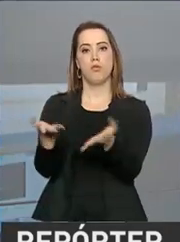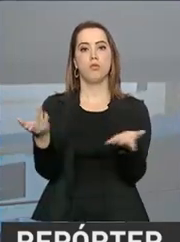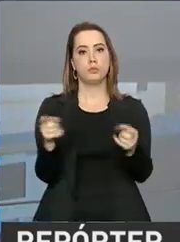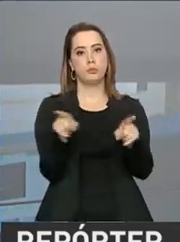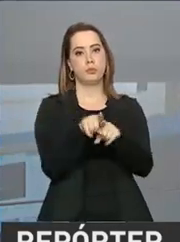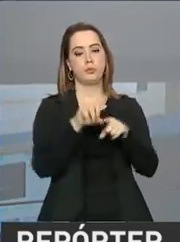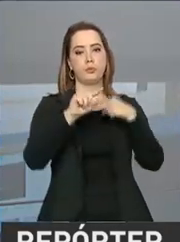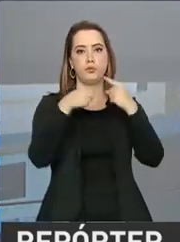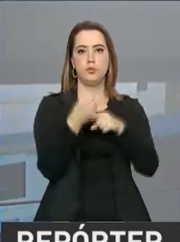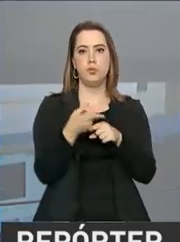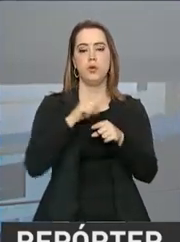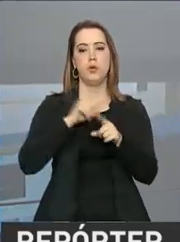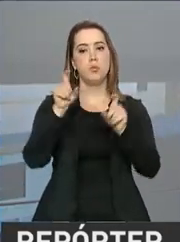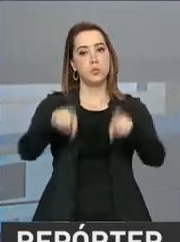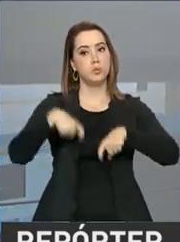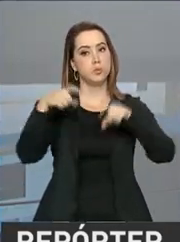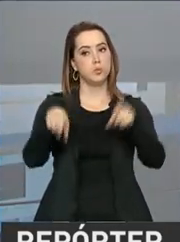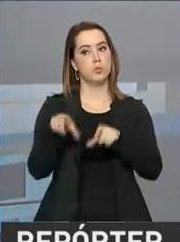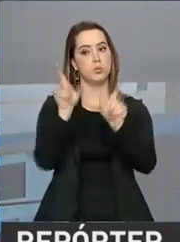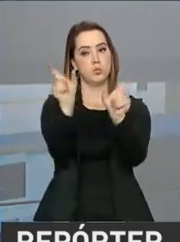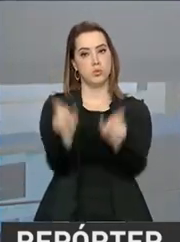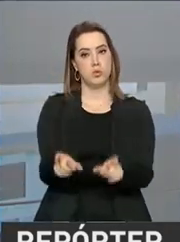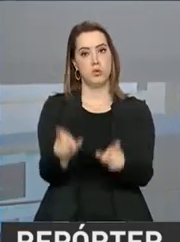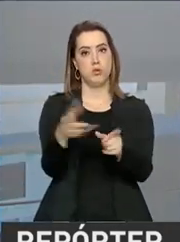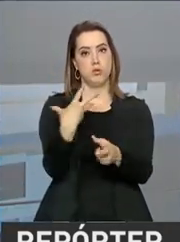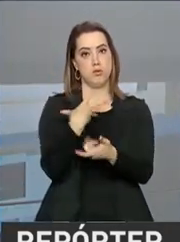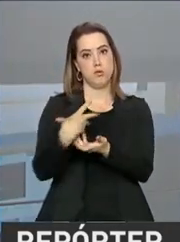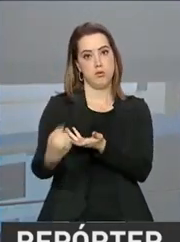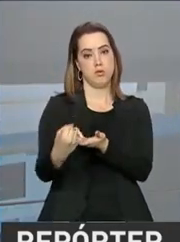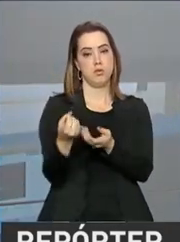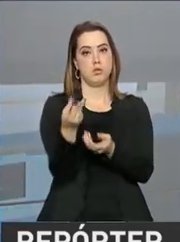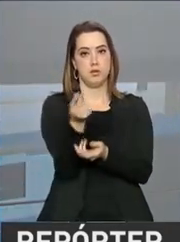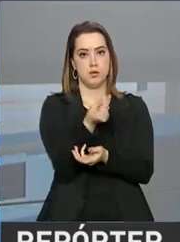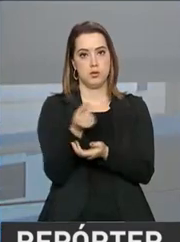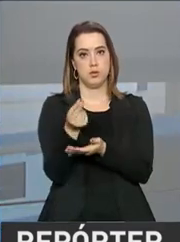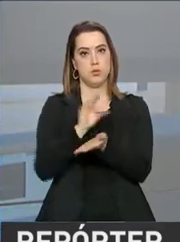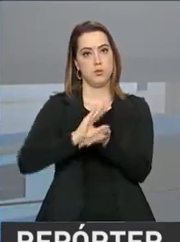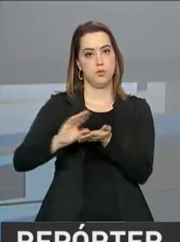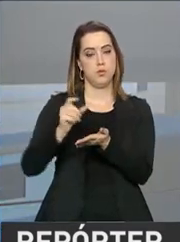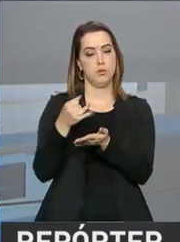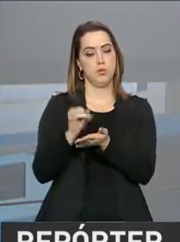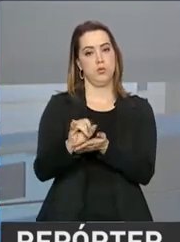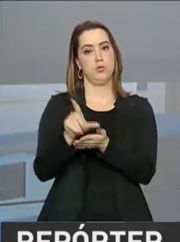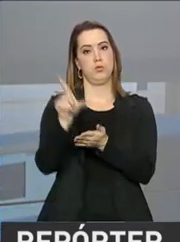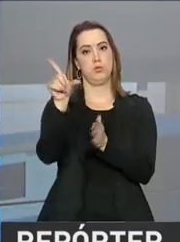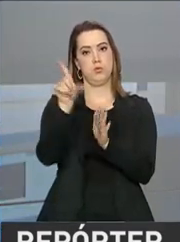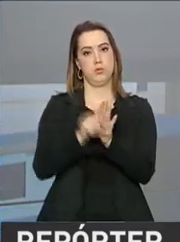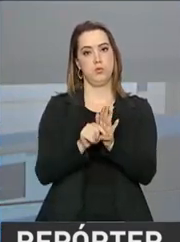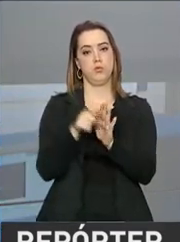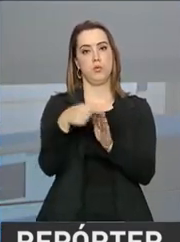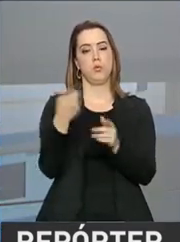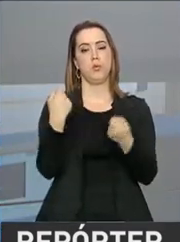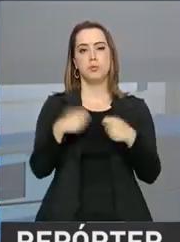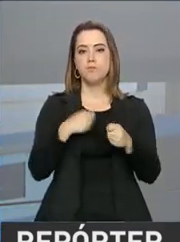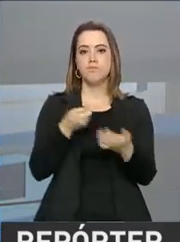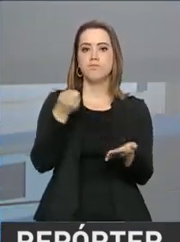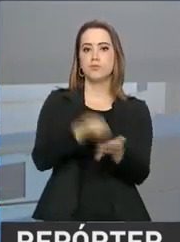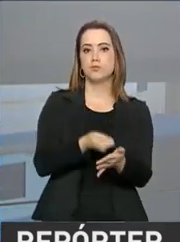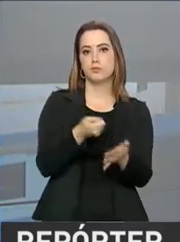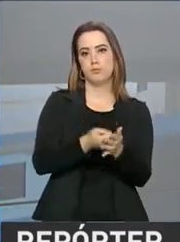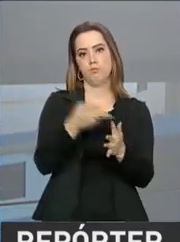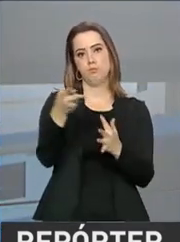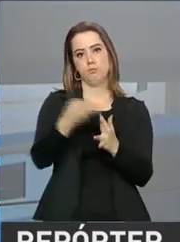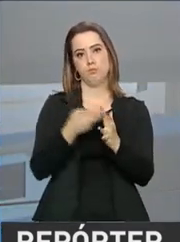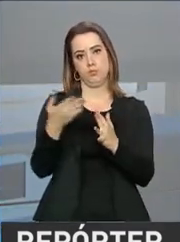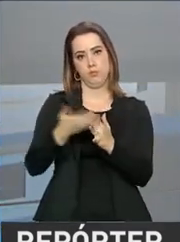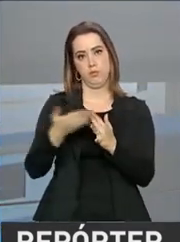financeiro quando o preço de mercado está abaixo do valor de referência do governo. Esse bônus é usado na quitação do financiamento de